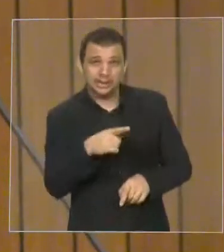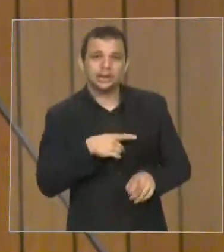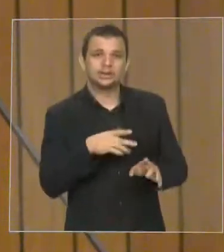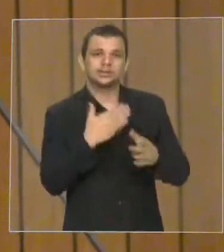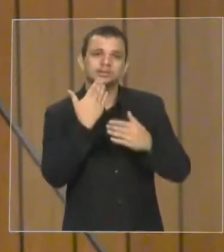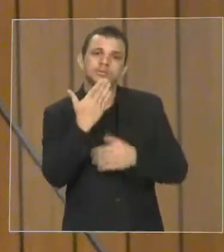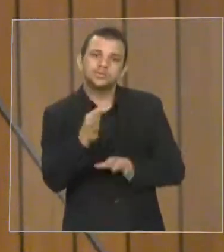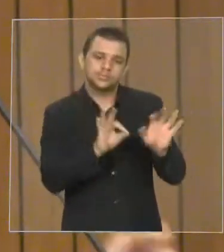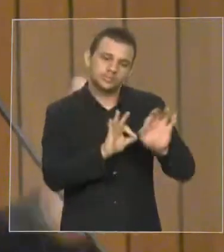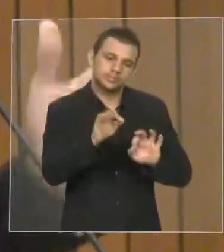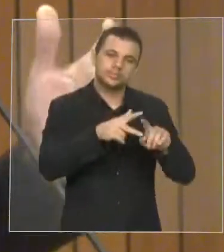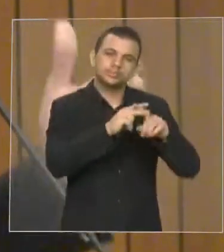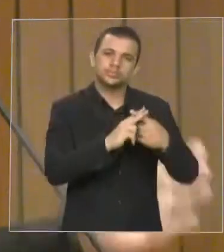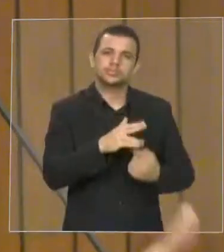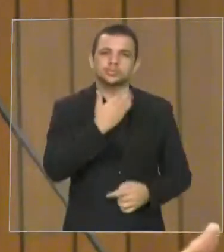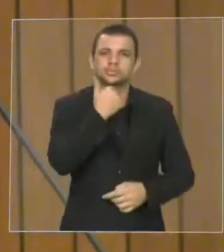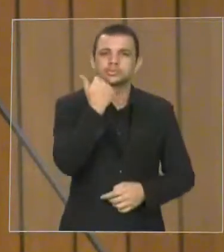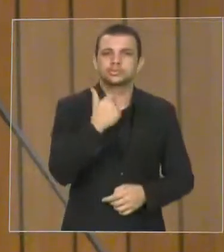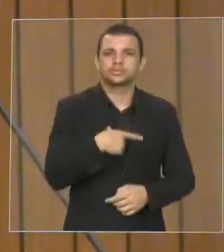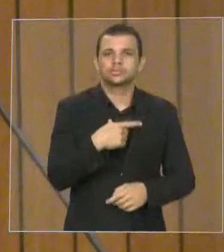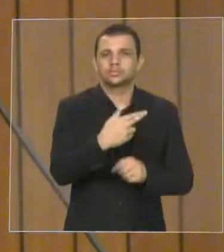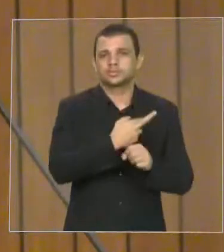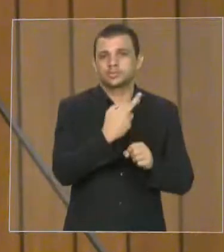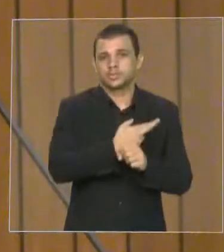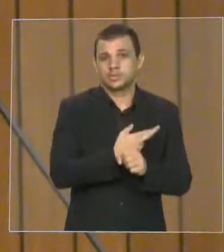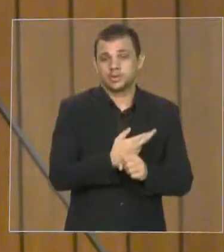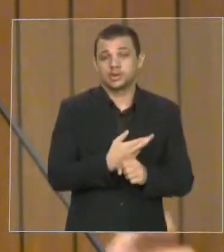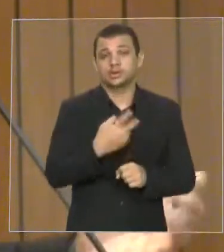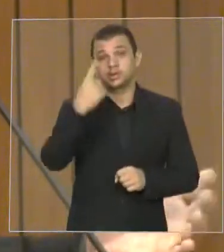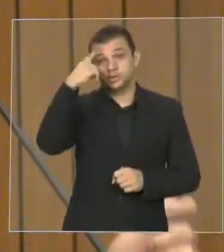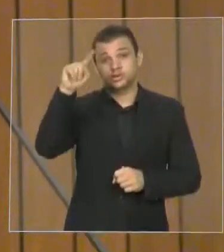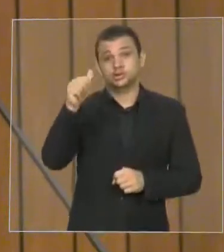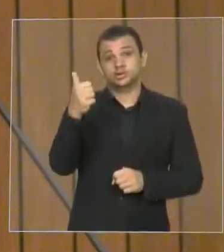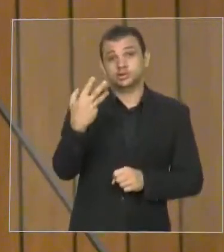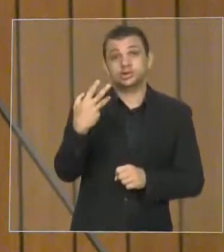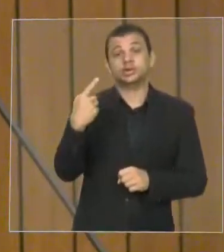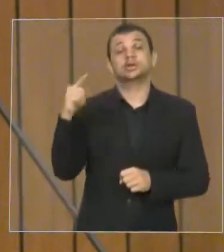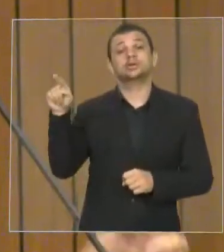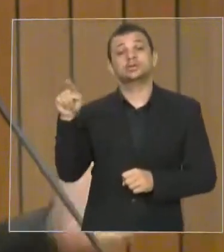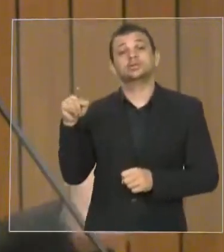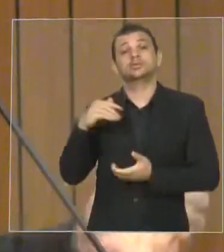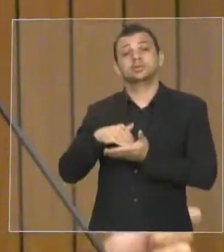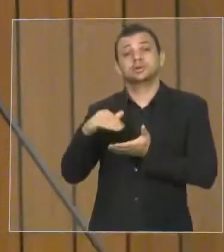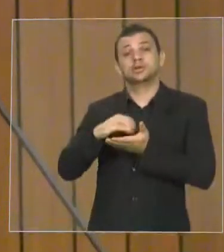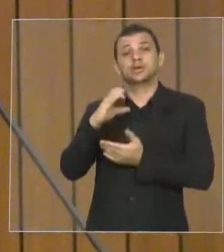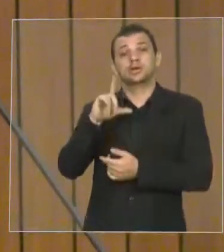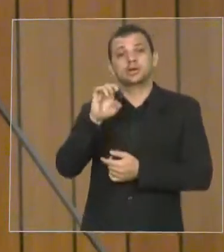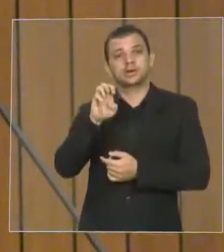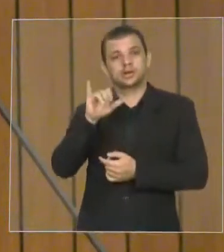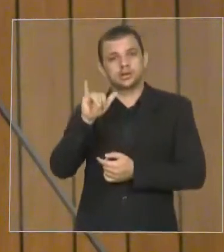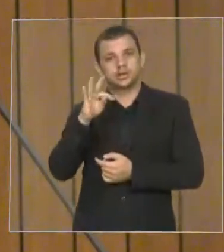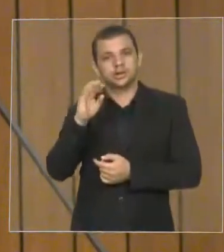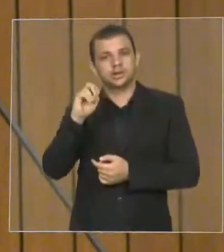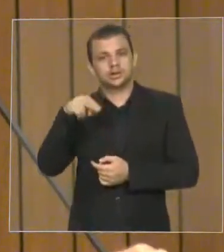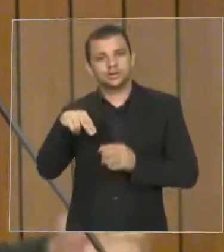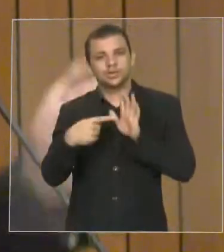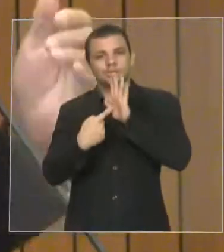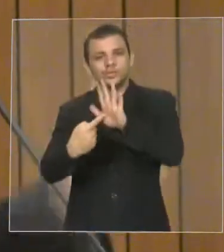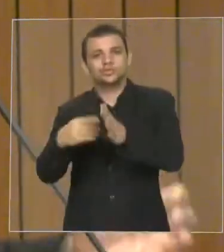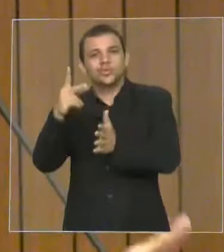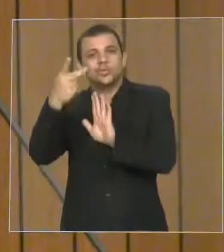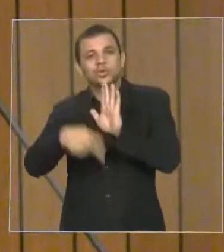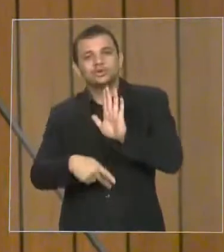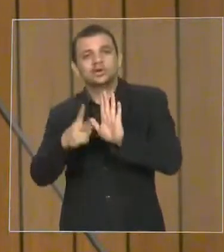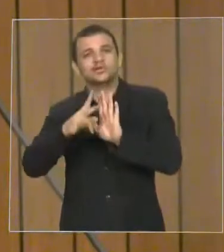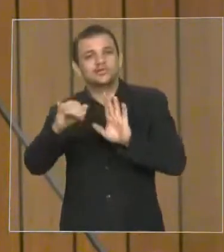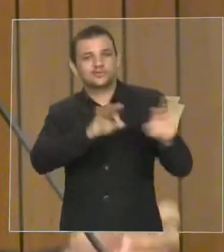do projeto lá na Associação Comercial de Imperatriz para os empresários. Quero agradecer ao governador Flávio Dino, pois está